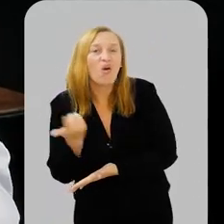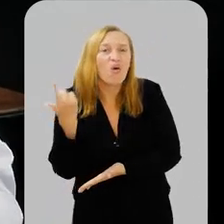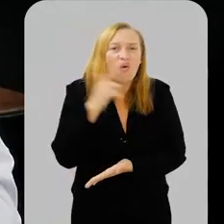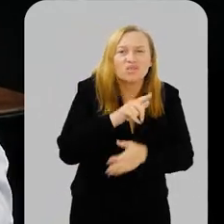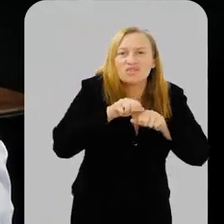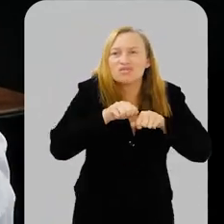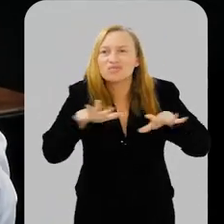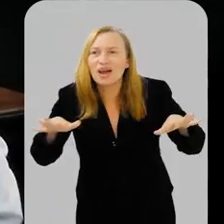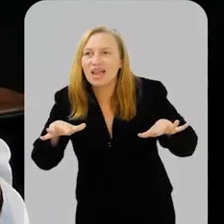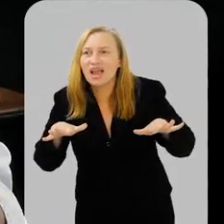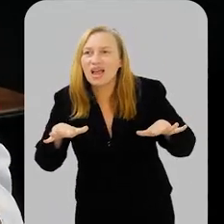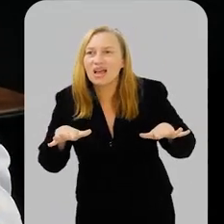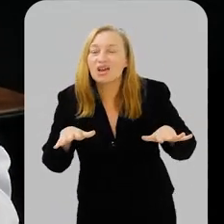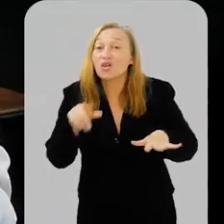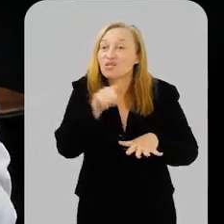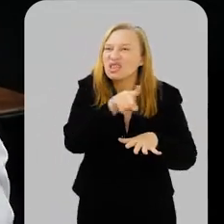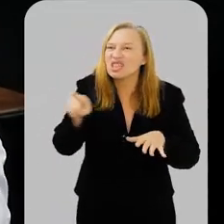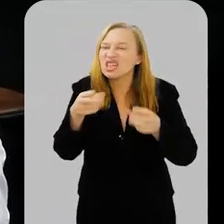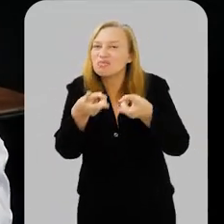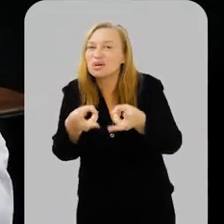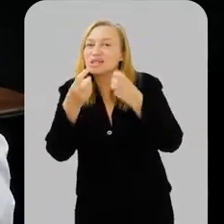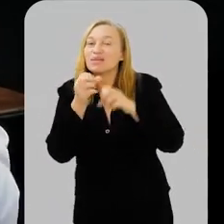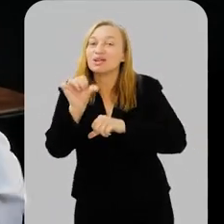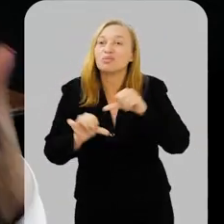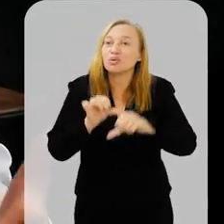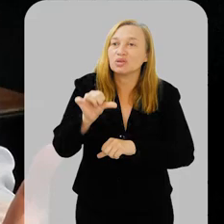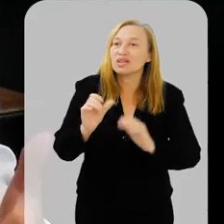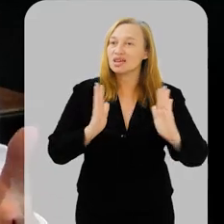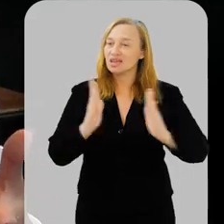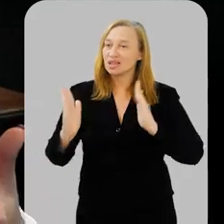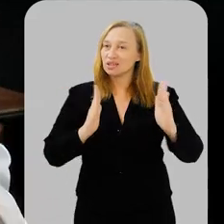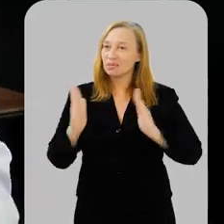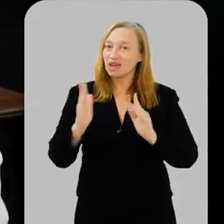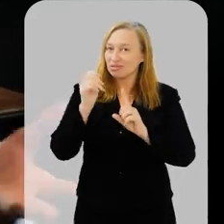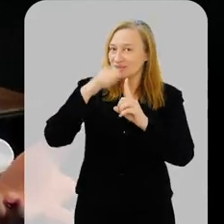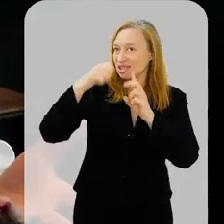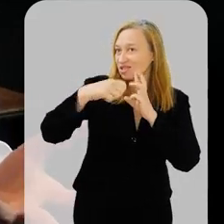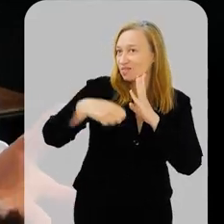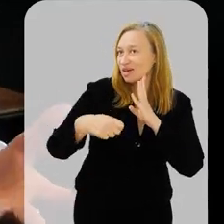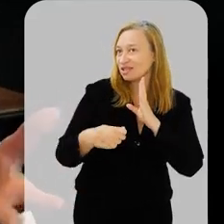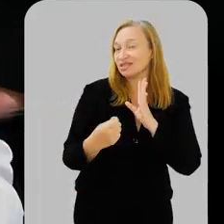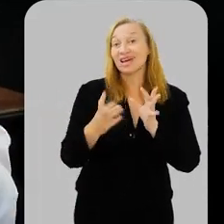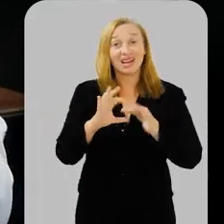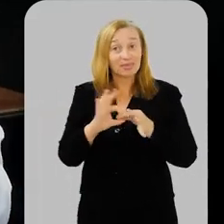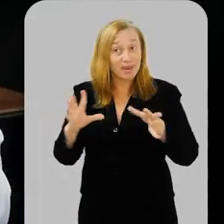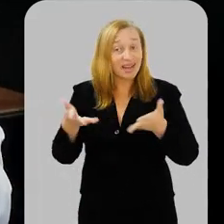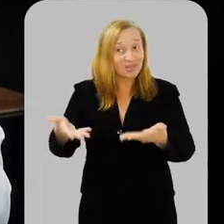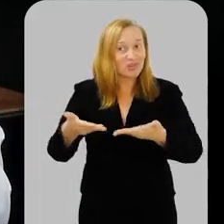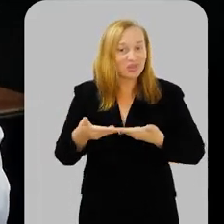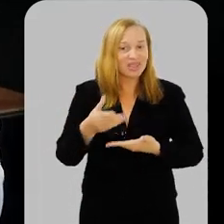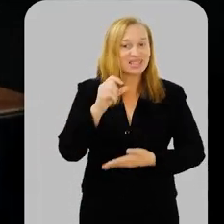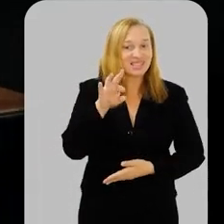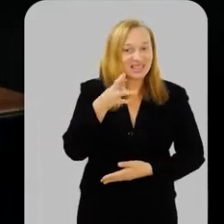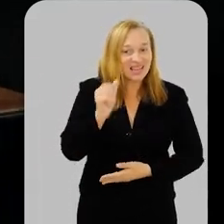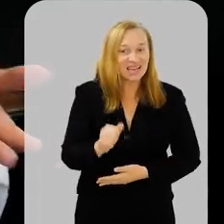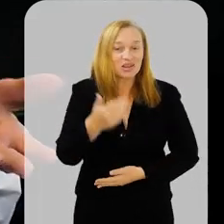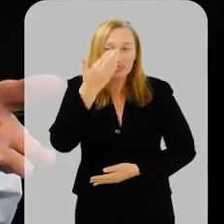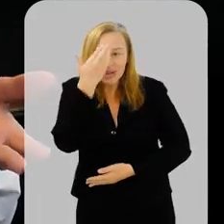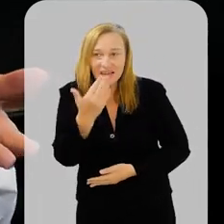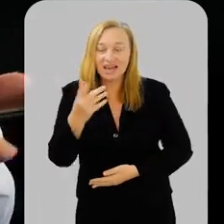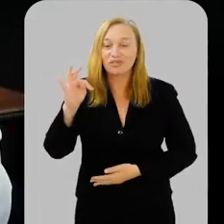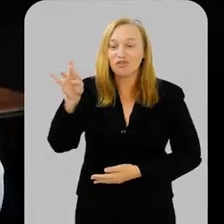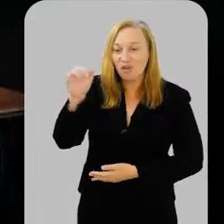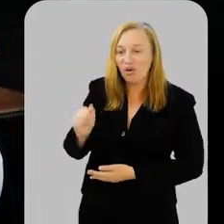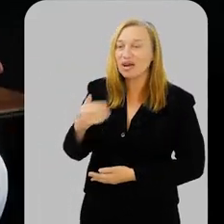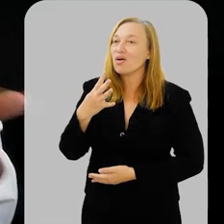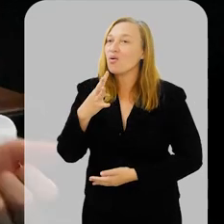o que aconteceu? Conseguiu expandir? O que vocês já perceberam de mudança durante todos esses meses? Fica aberto o convite, Siddhartha. Obrigada